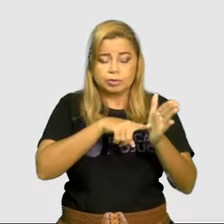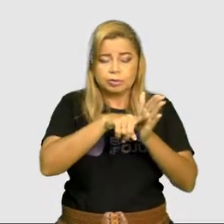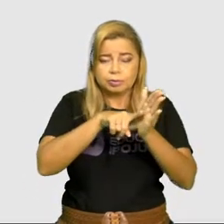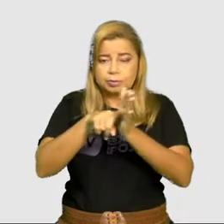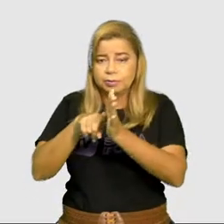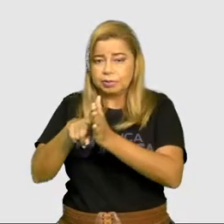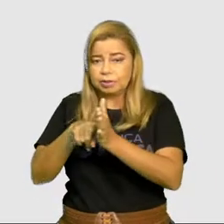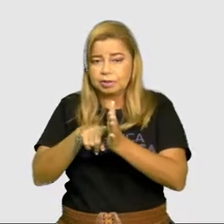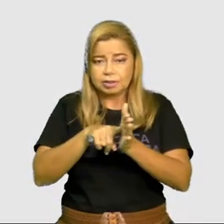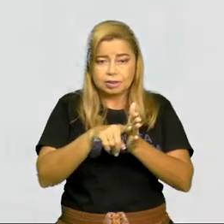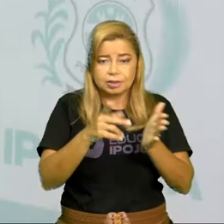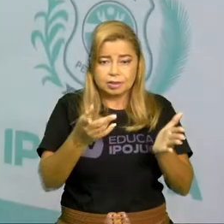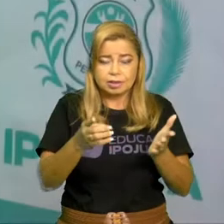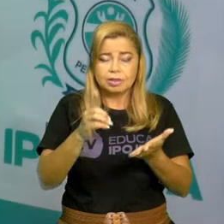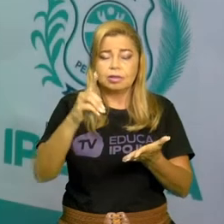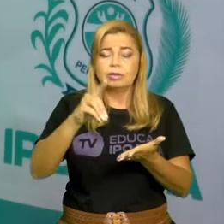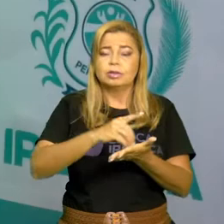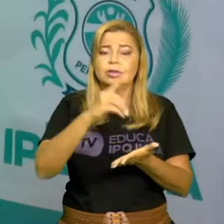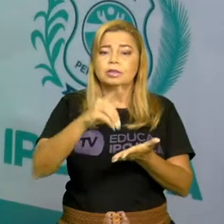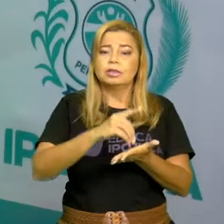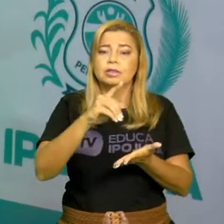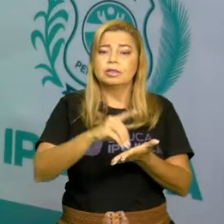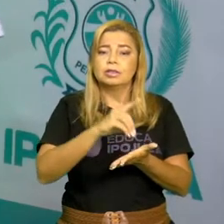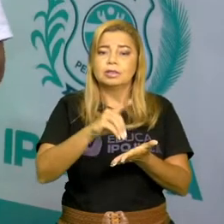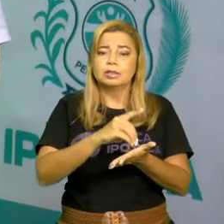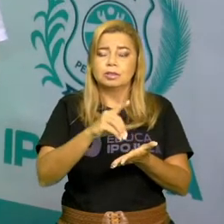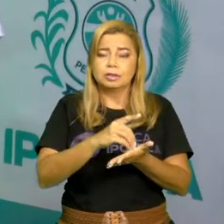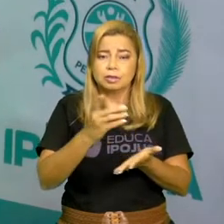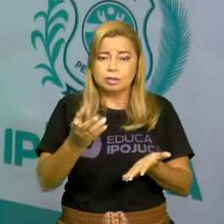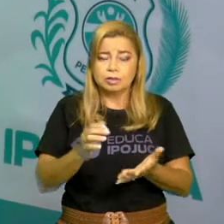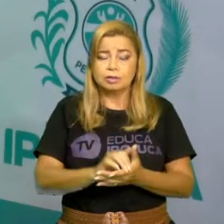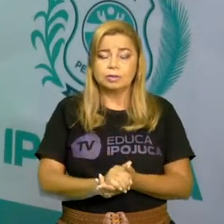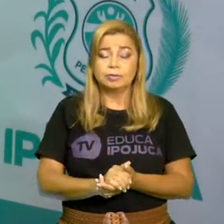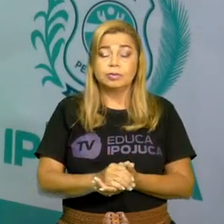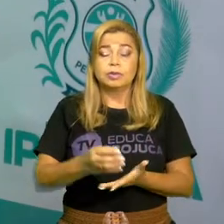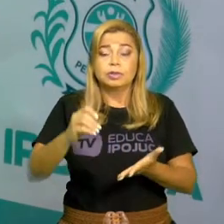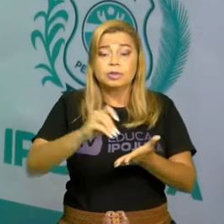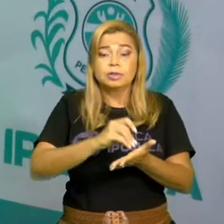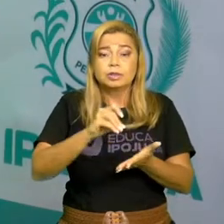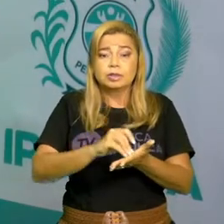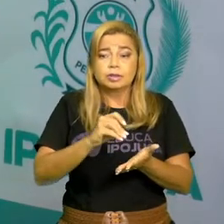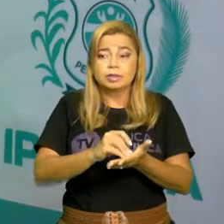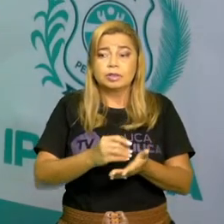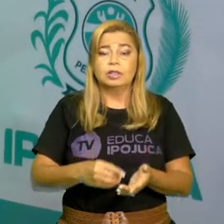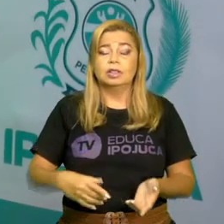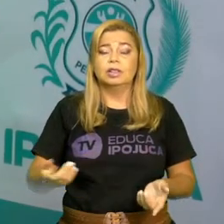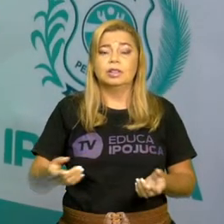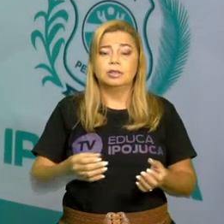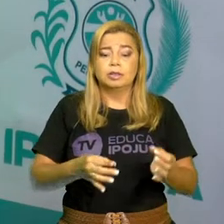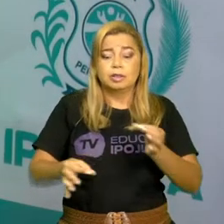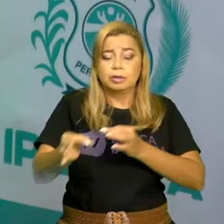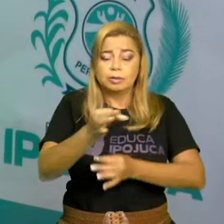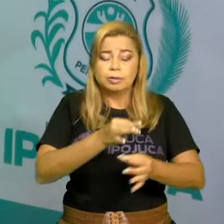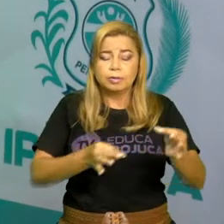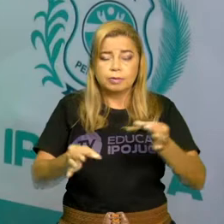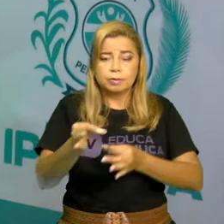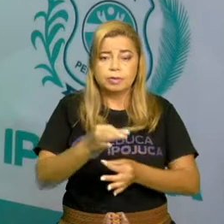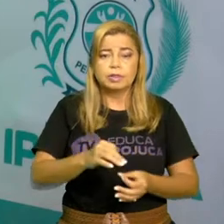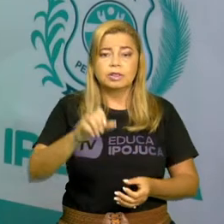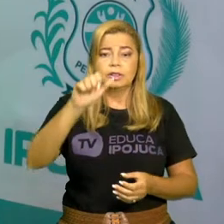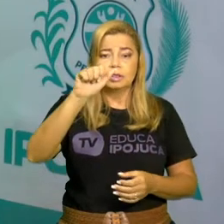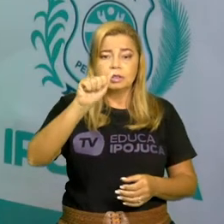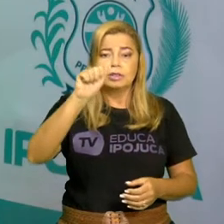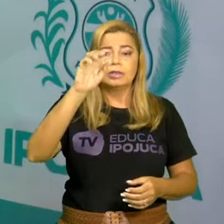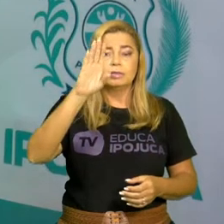o dicionário. O dicionário, ele vem em ordem alfabética, como eu expliquei a vocês. Ele vem